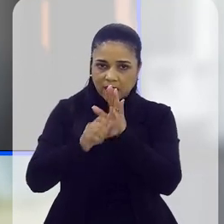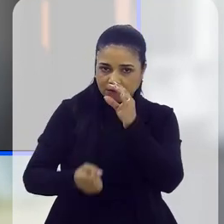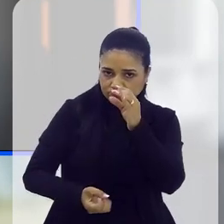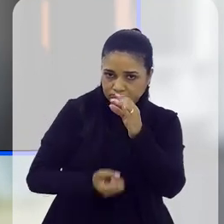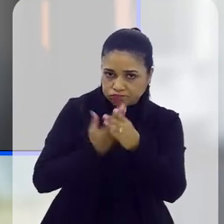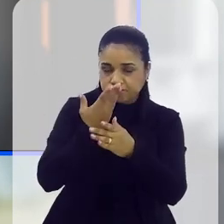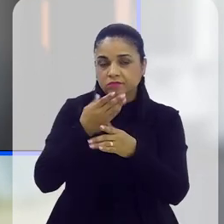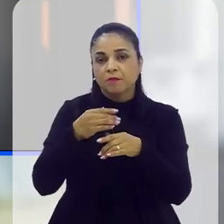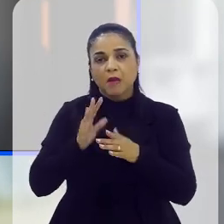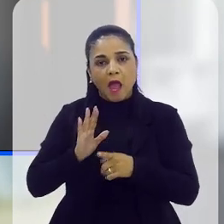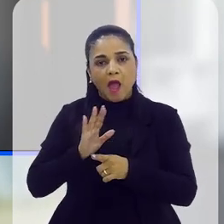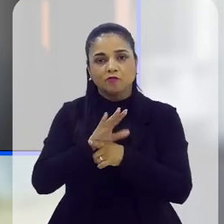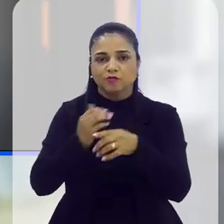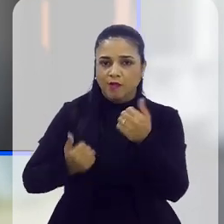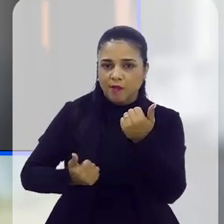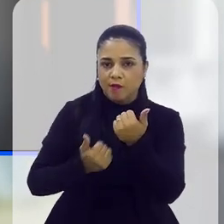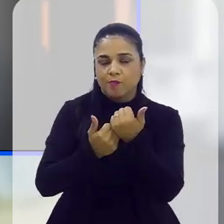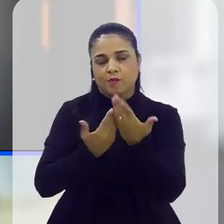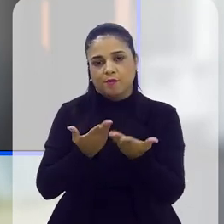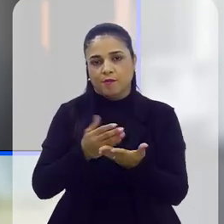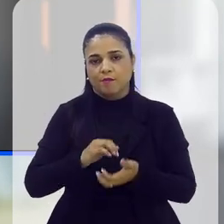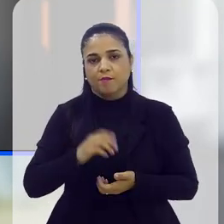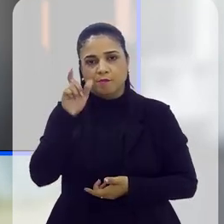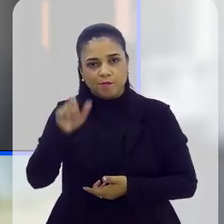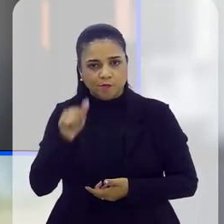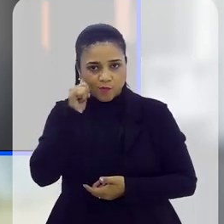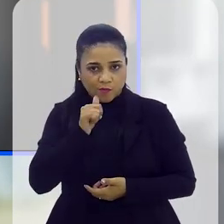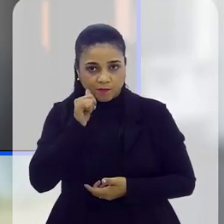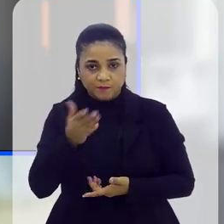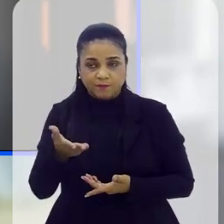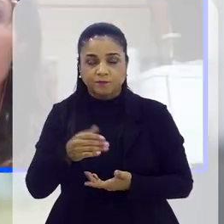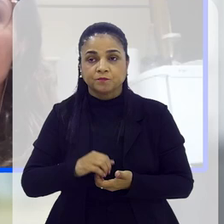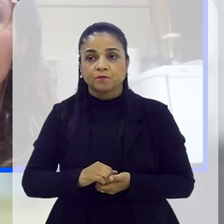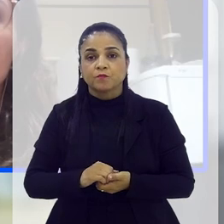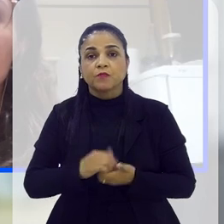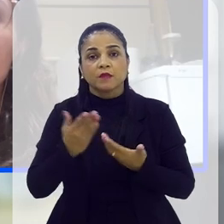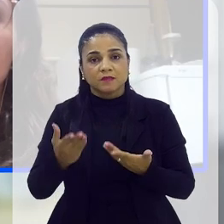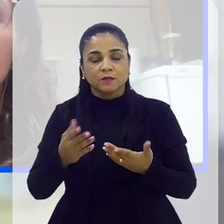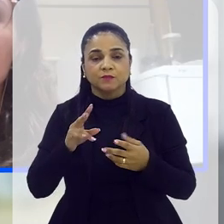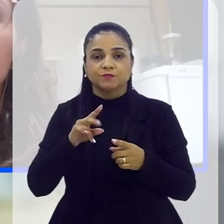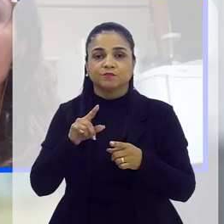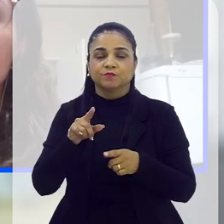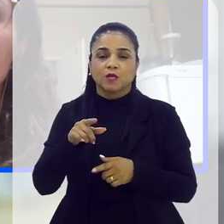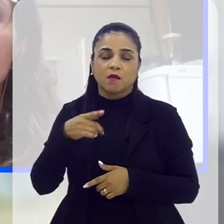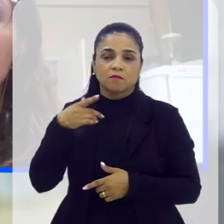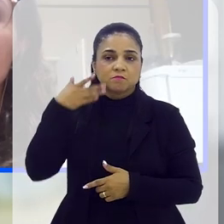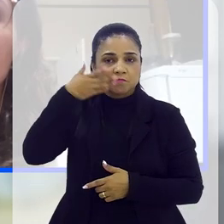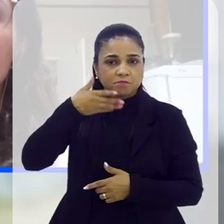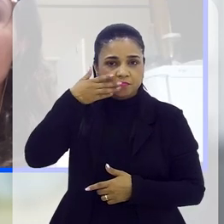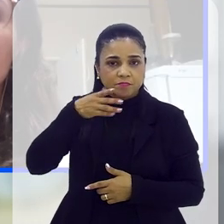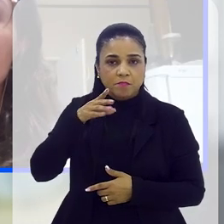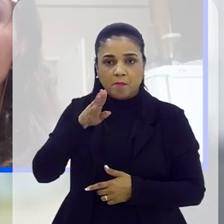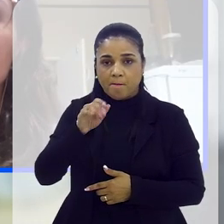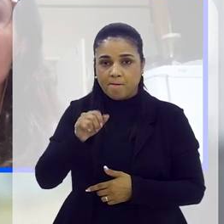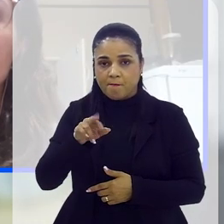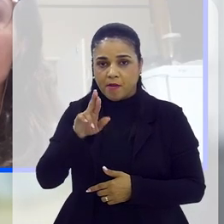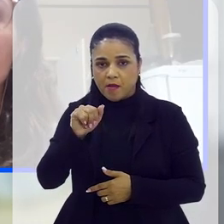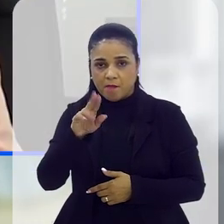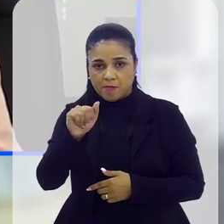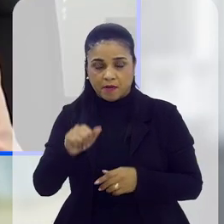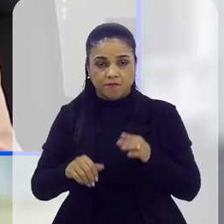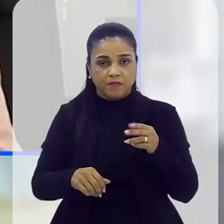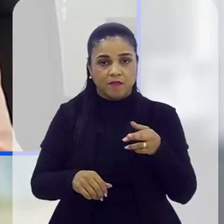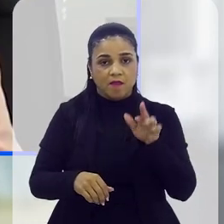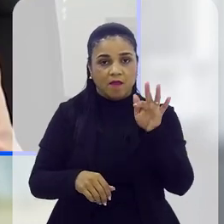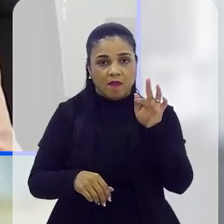possam também contribuir aí nessa questão. Olhando aí para a fala tanto da doutora Bárbara